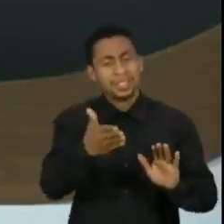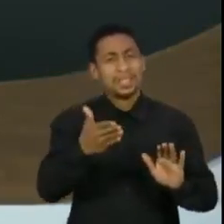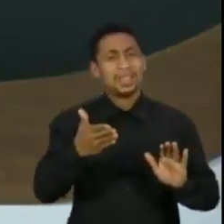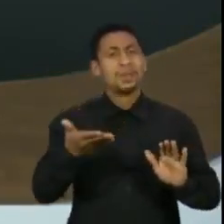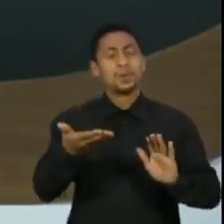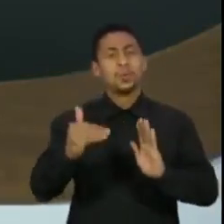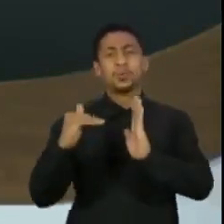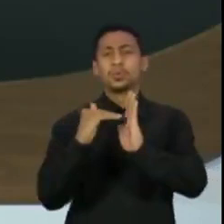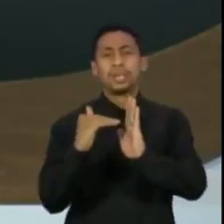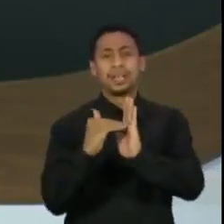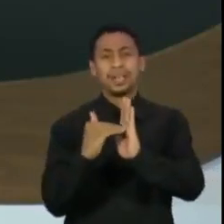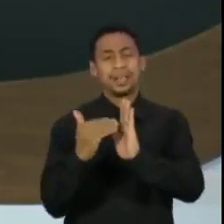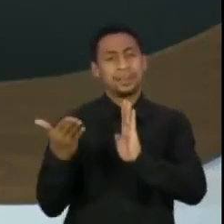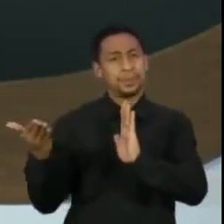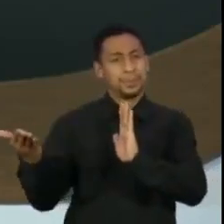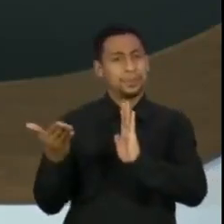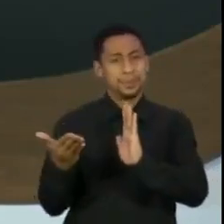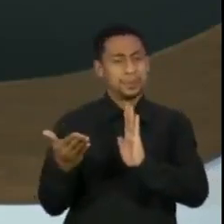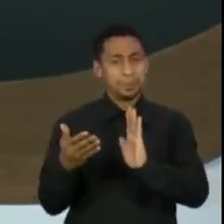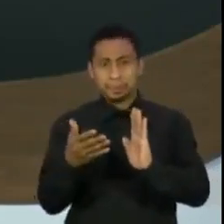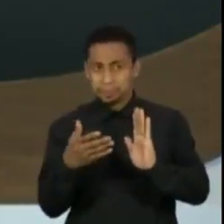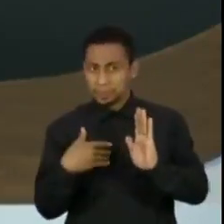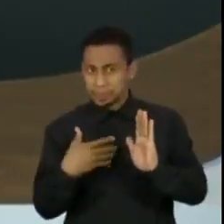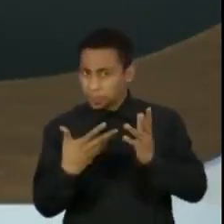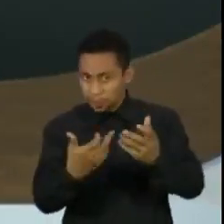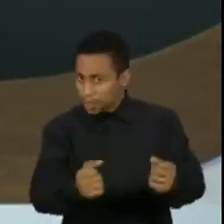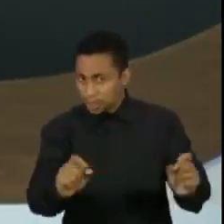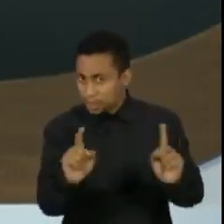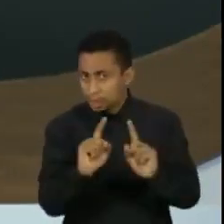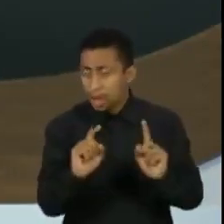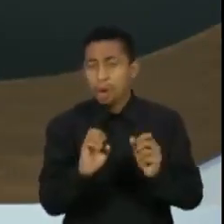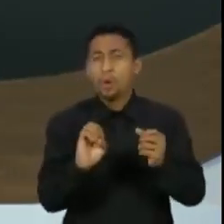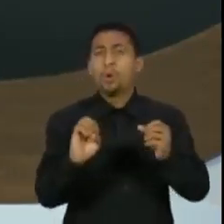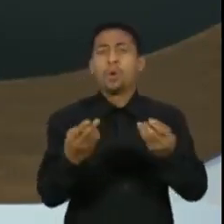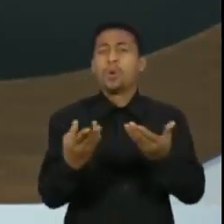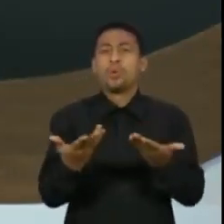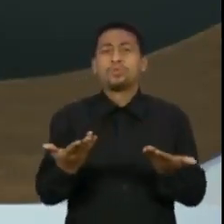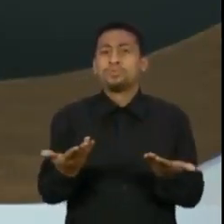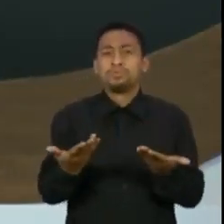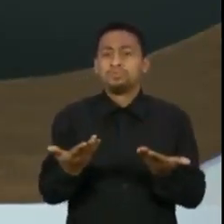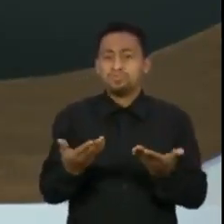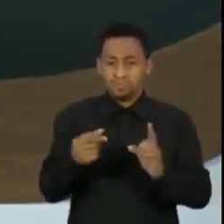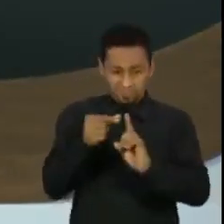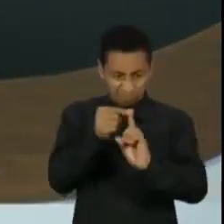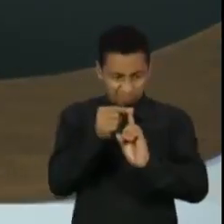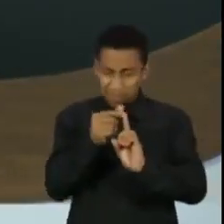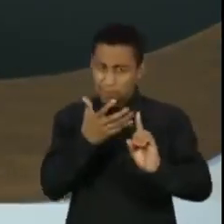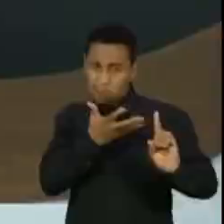recusar a analisar ou simplesmente rejeitar, rechaçar esse nome?